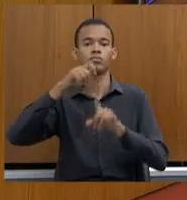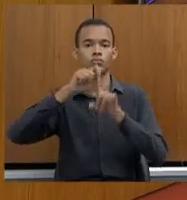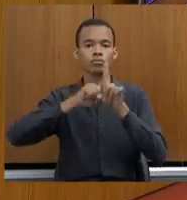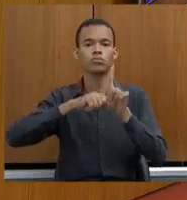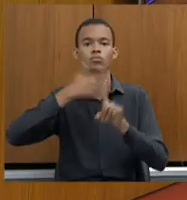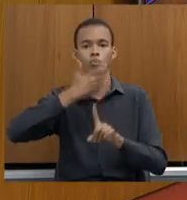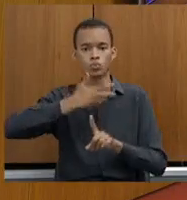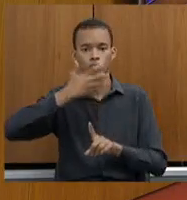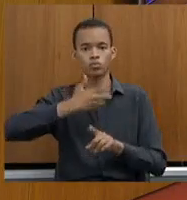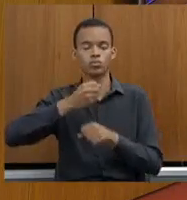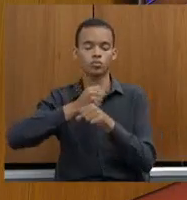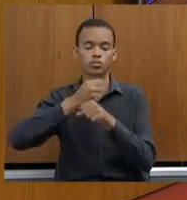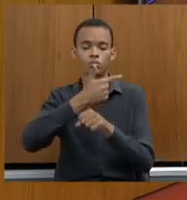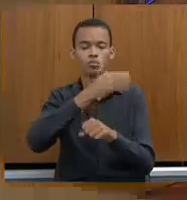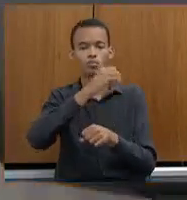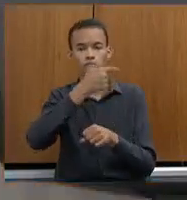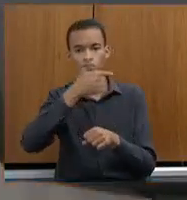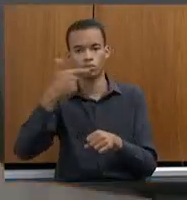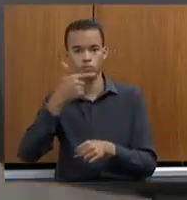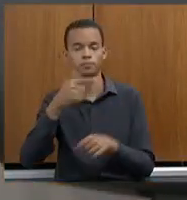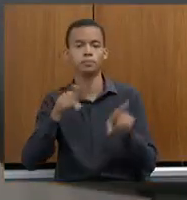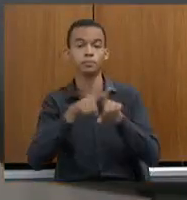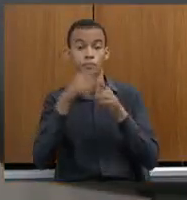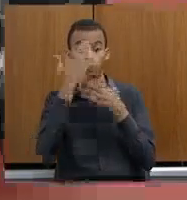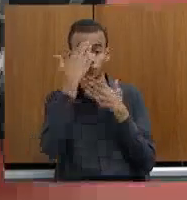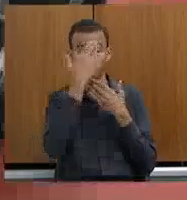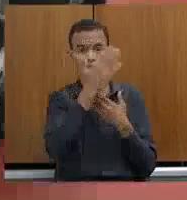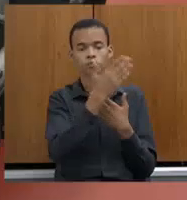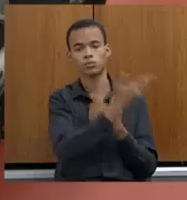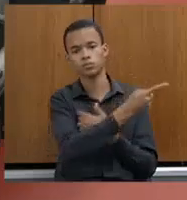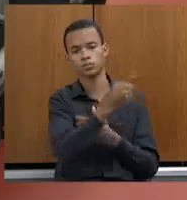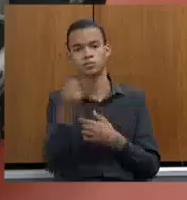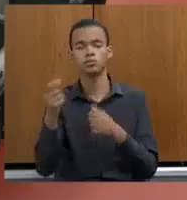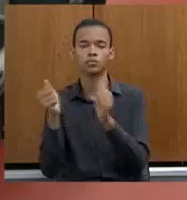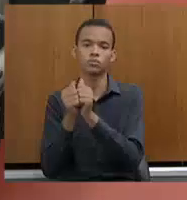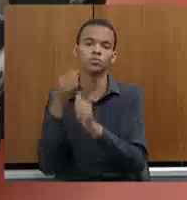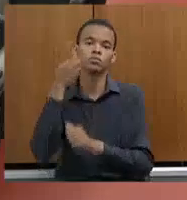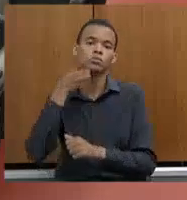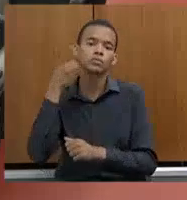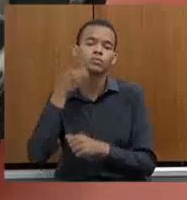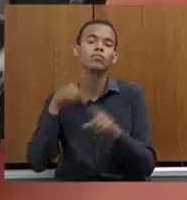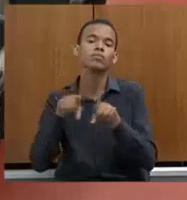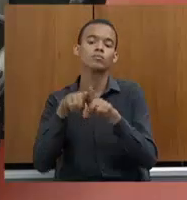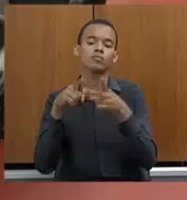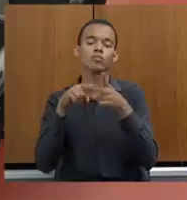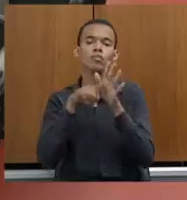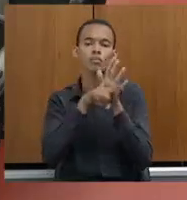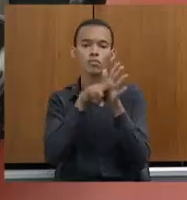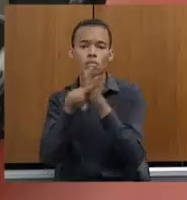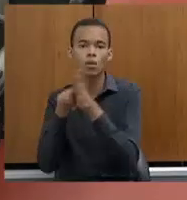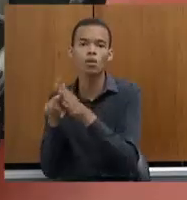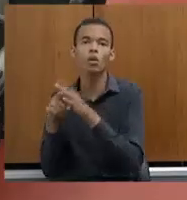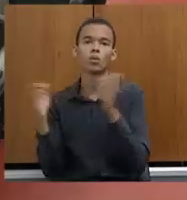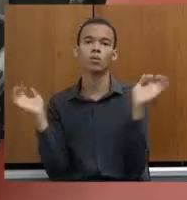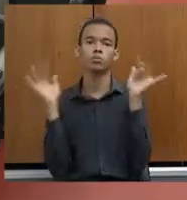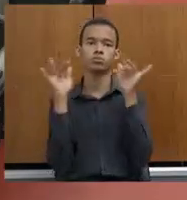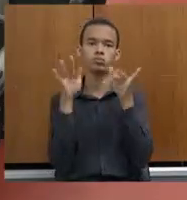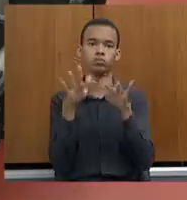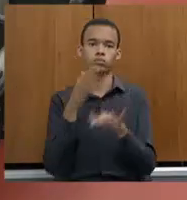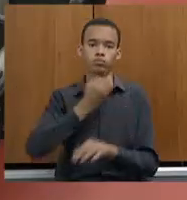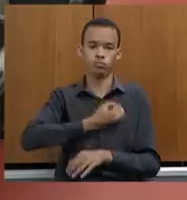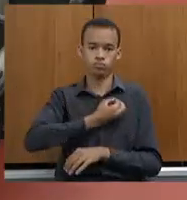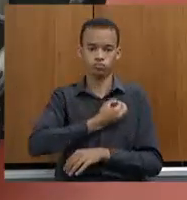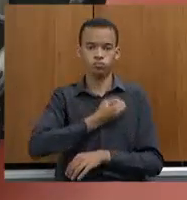presidência gostaria de agradecer a presença também aqui de todos, dos nossos delegados, investigadores, que aqui também se encontram,